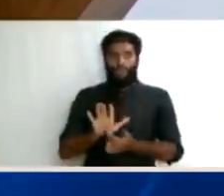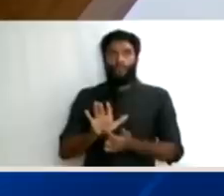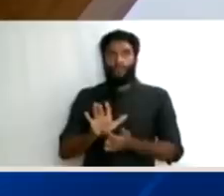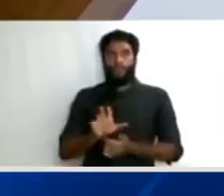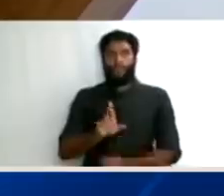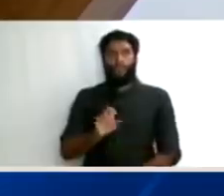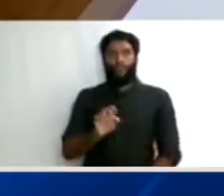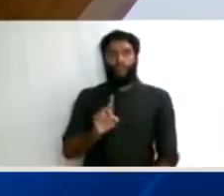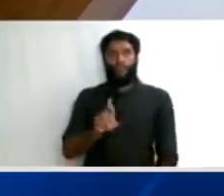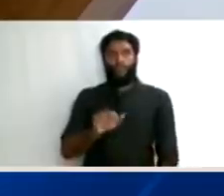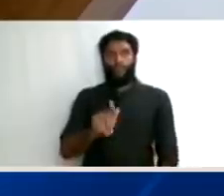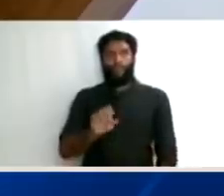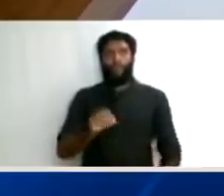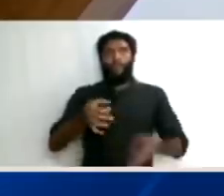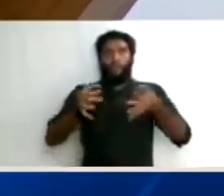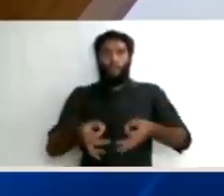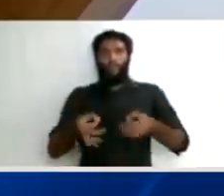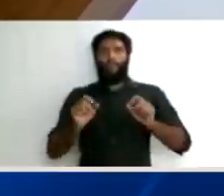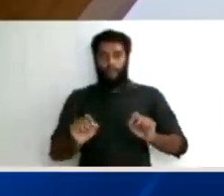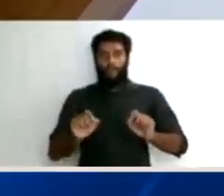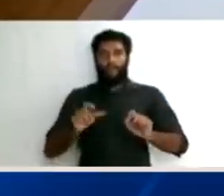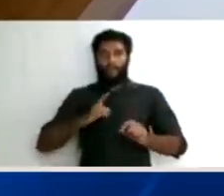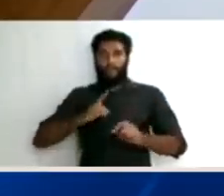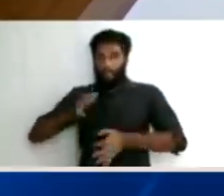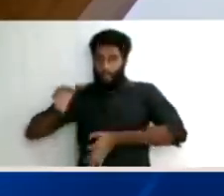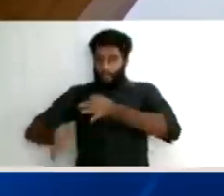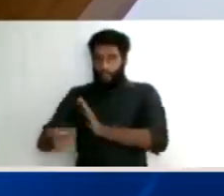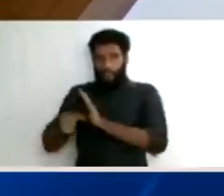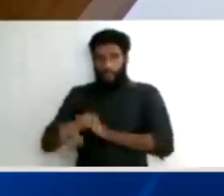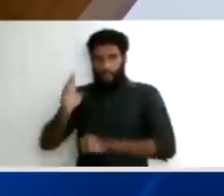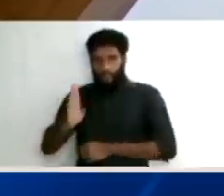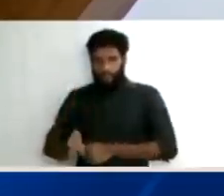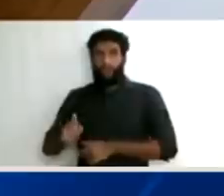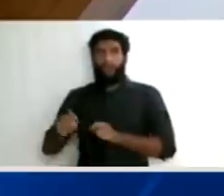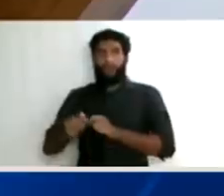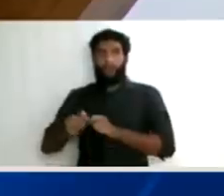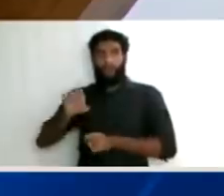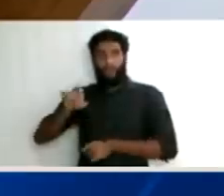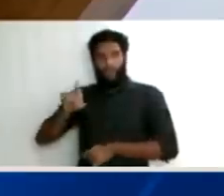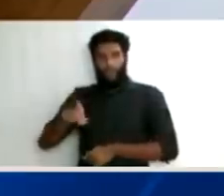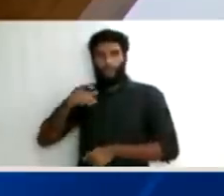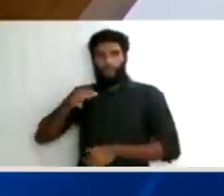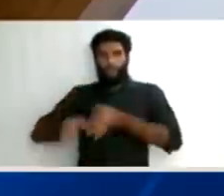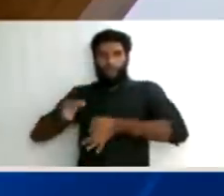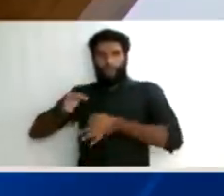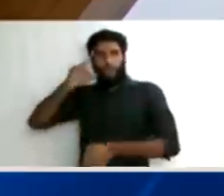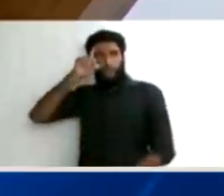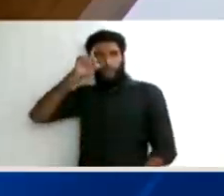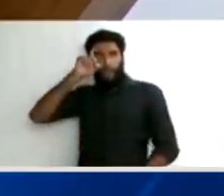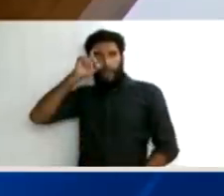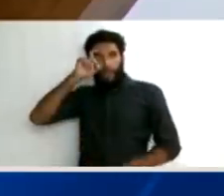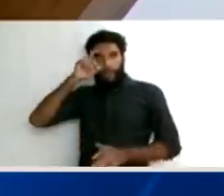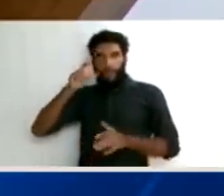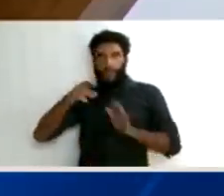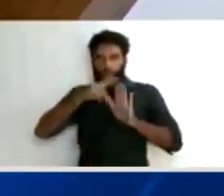decidem da mesma maneira, quatro ministros do Superior Tribunal de Justiça decidem da mesma maneira, ou seja, tudo de